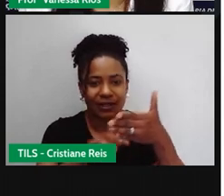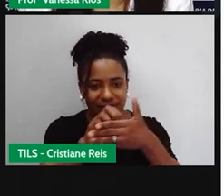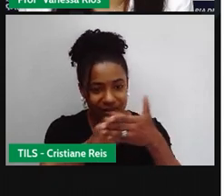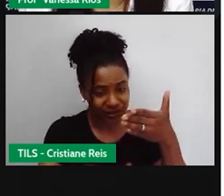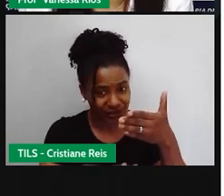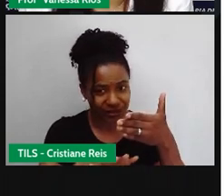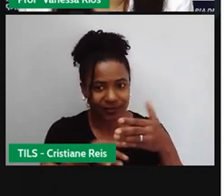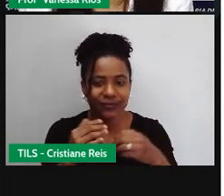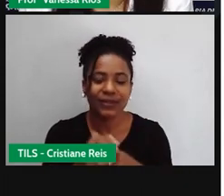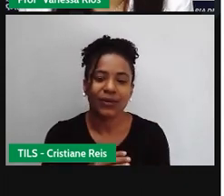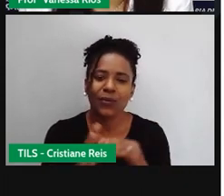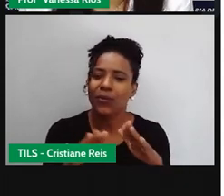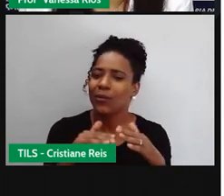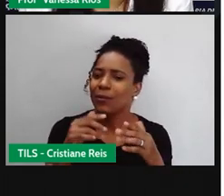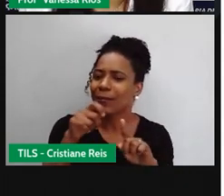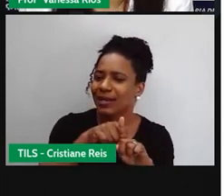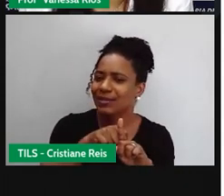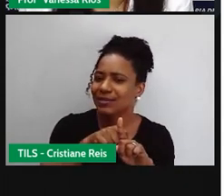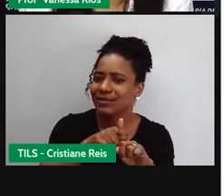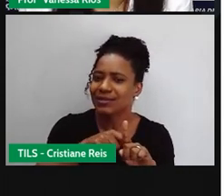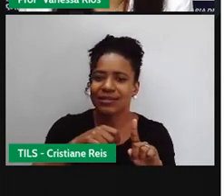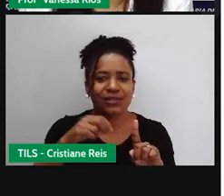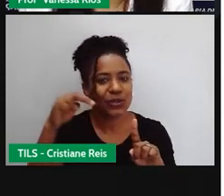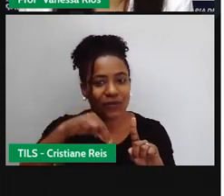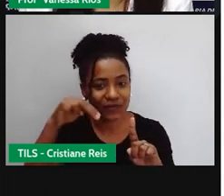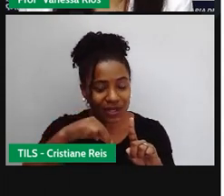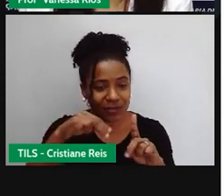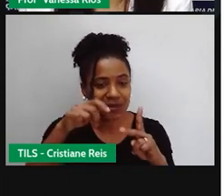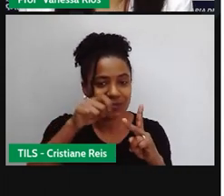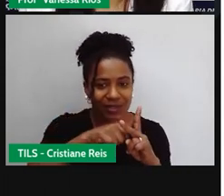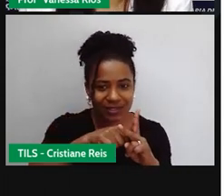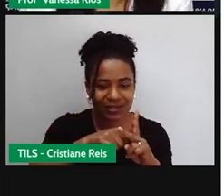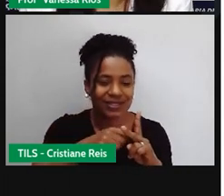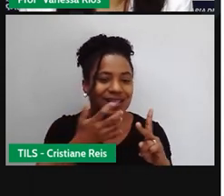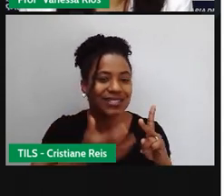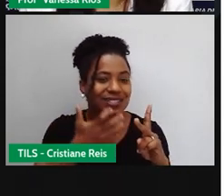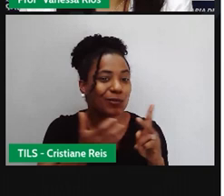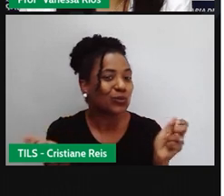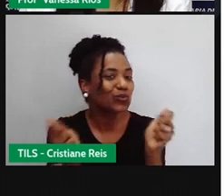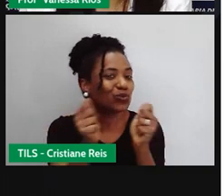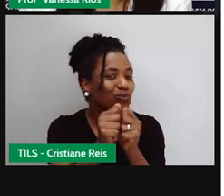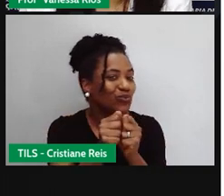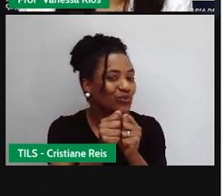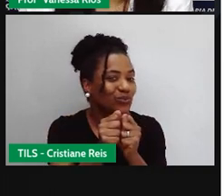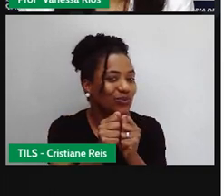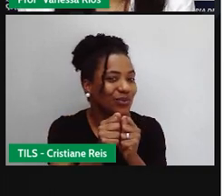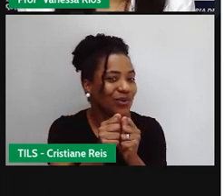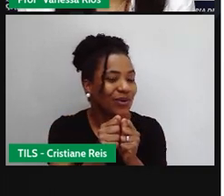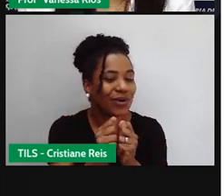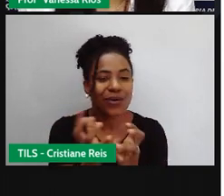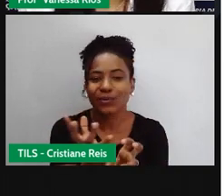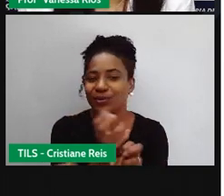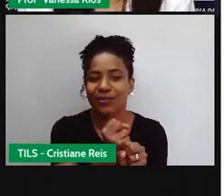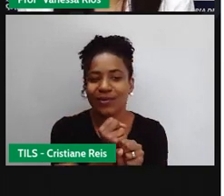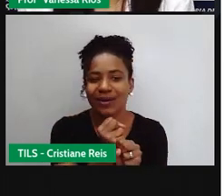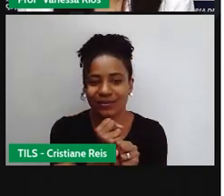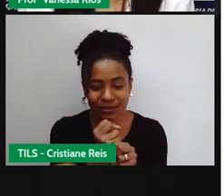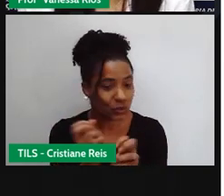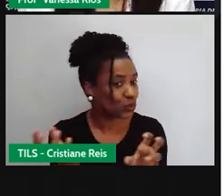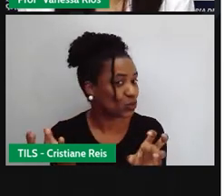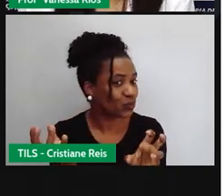atual dos meses de novembro e dezembro juntos? Olha só. Aí, se